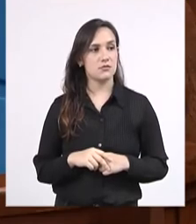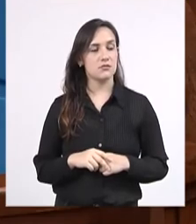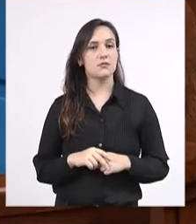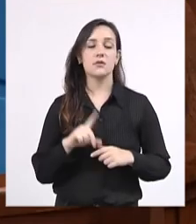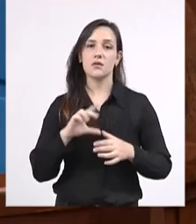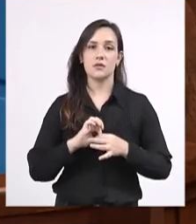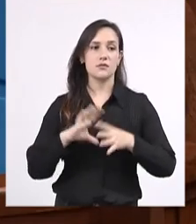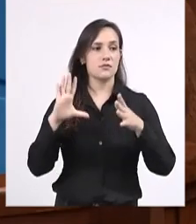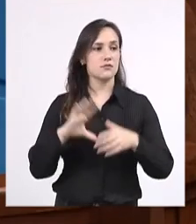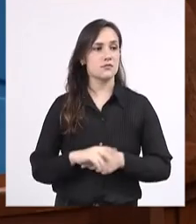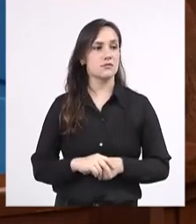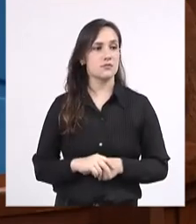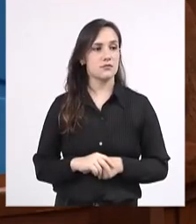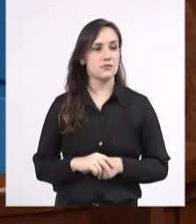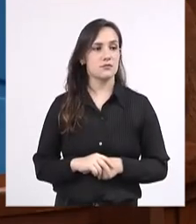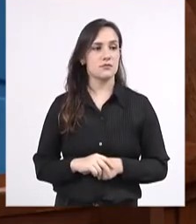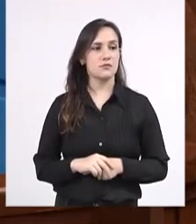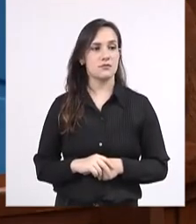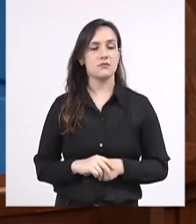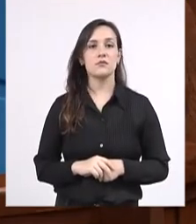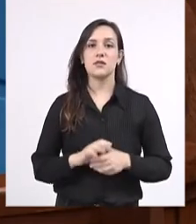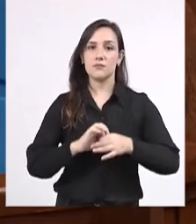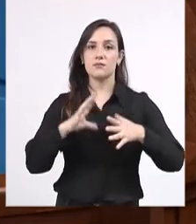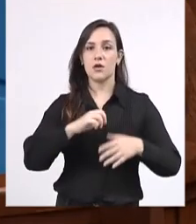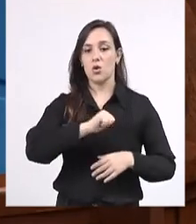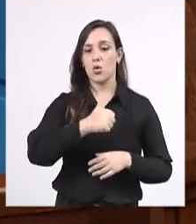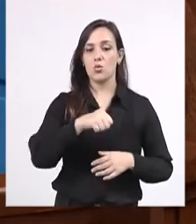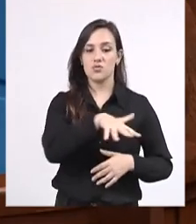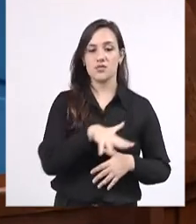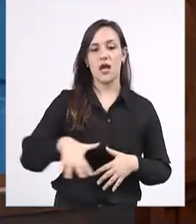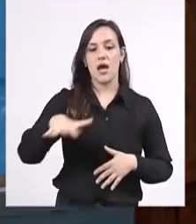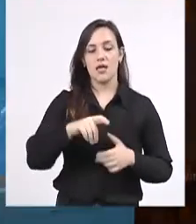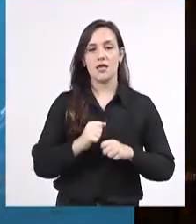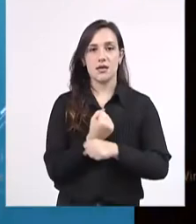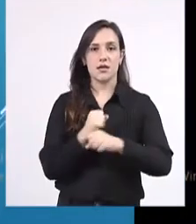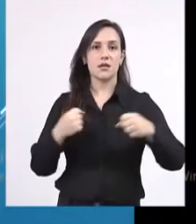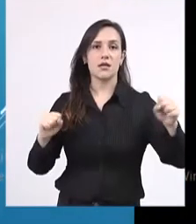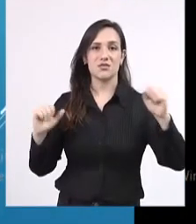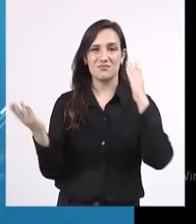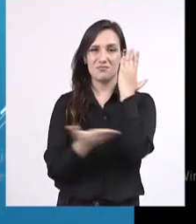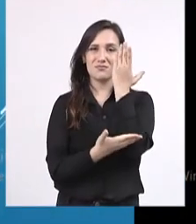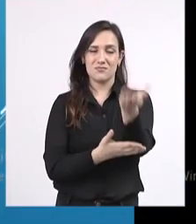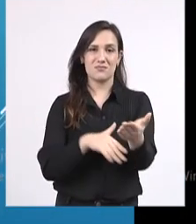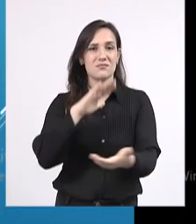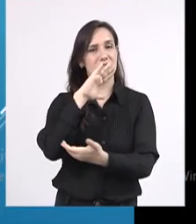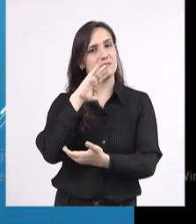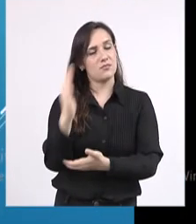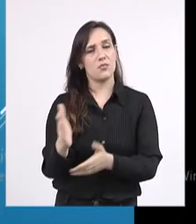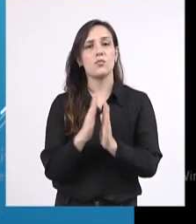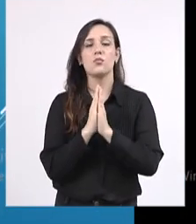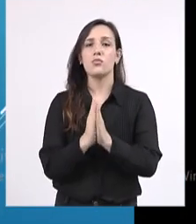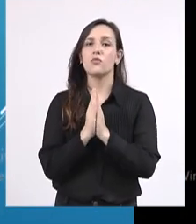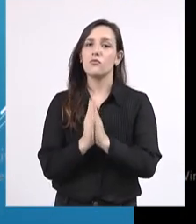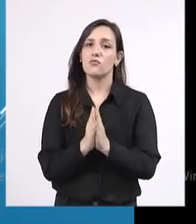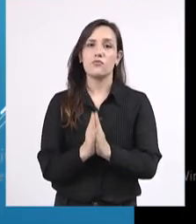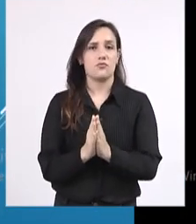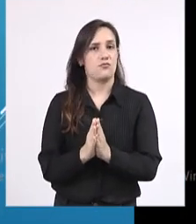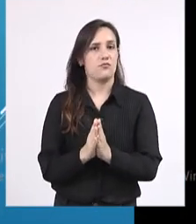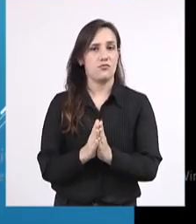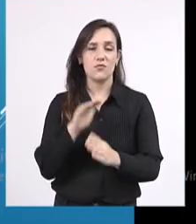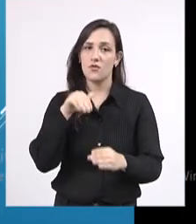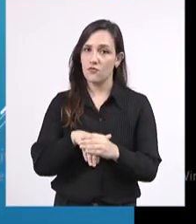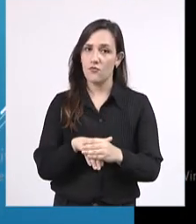liberar 11 grandes áreas para o desmatamento. Então, nós pedimos aos senhores que votem favorável ao projeto